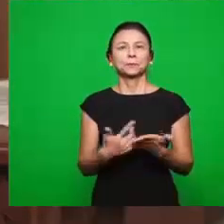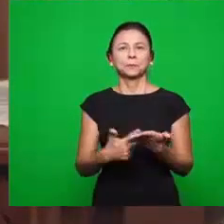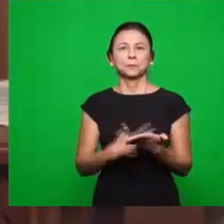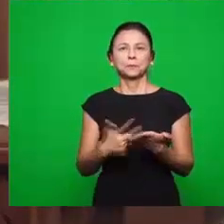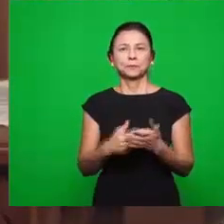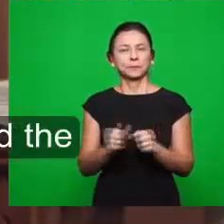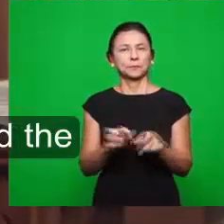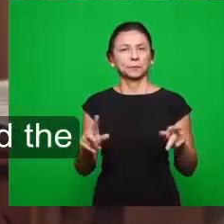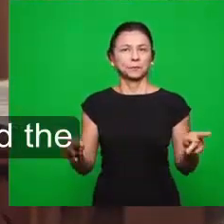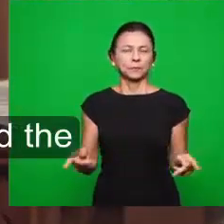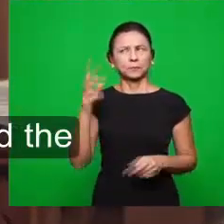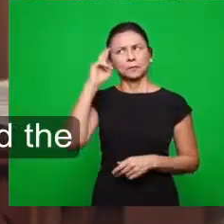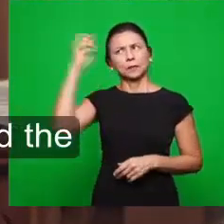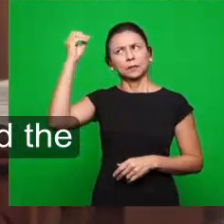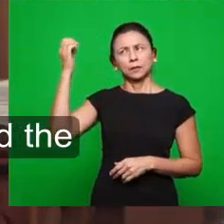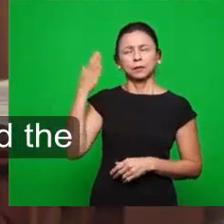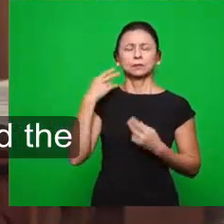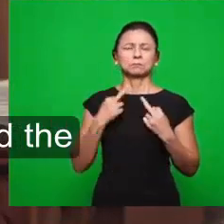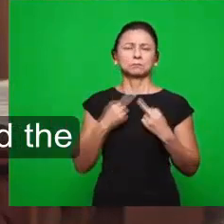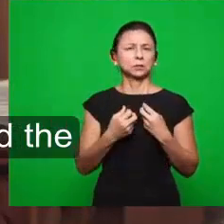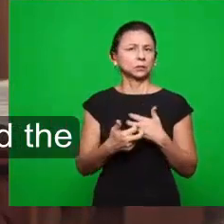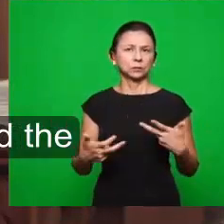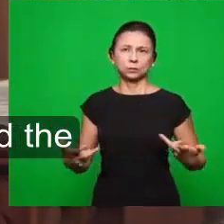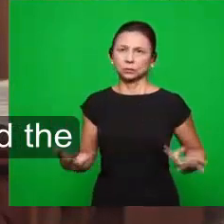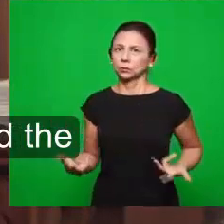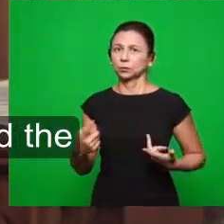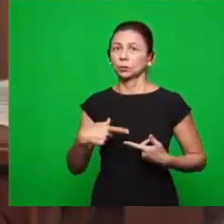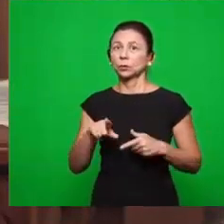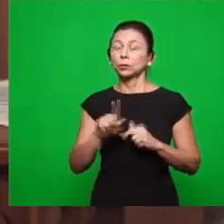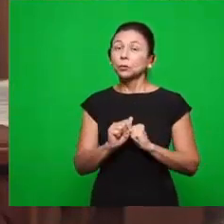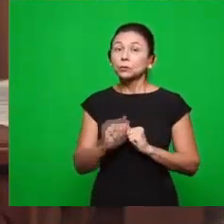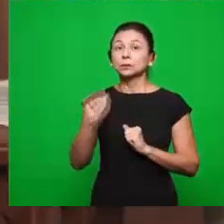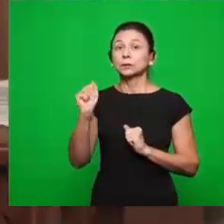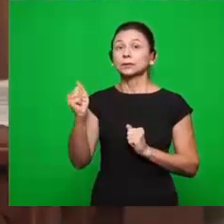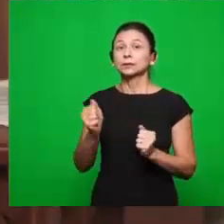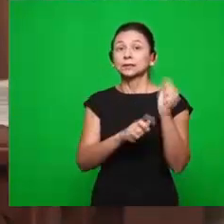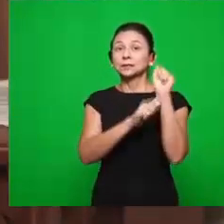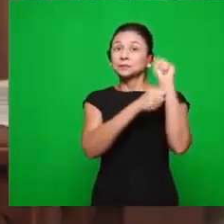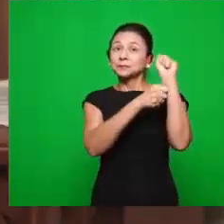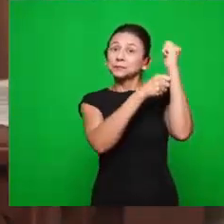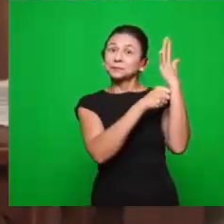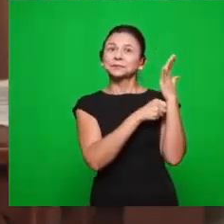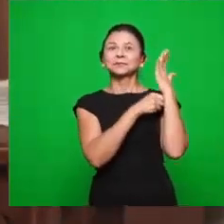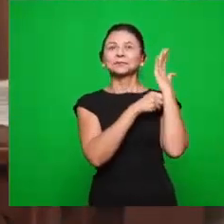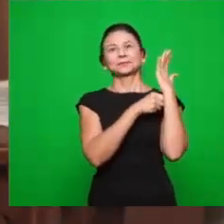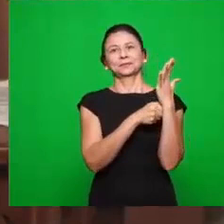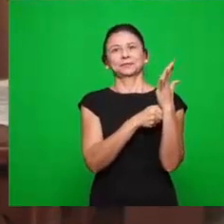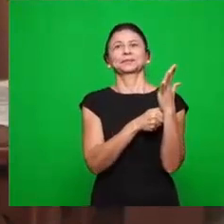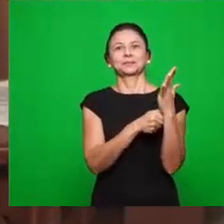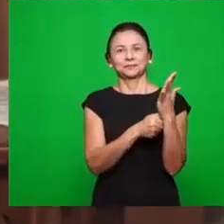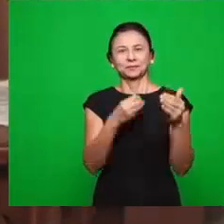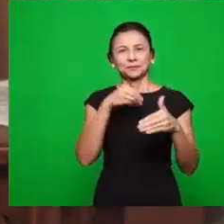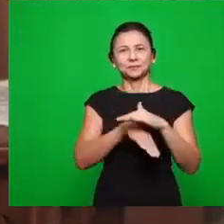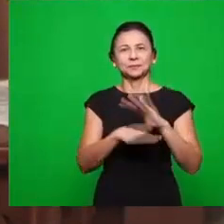de Apocalipse, daquilo que o Senhor tem mostrado, revelado, nos dando a entender os segredos maravilhosos que estão contidos na Palavra de Deus,